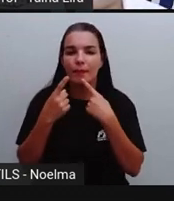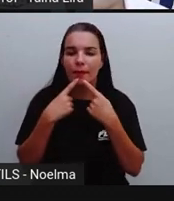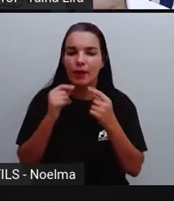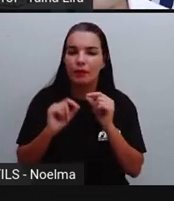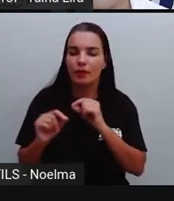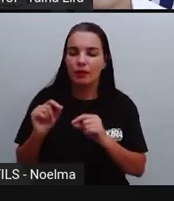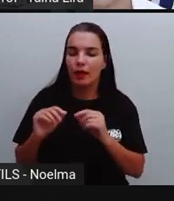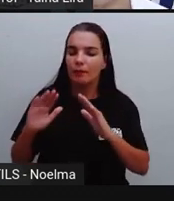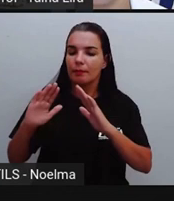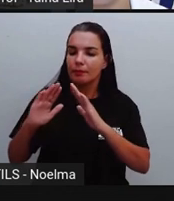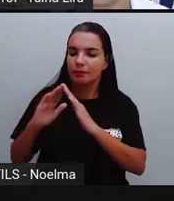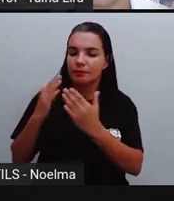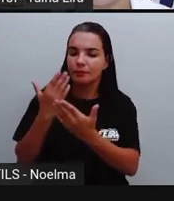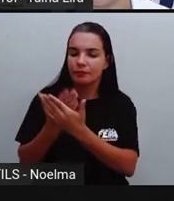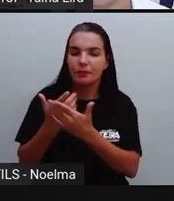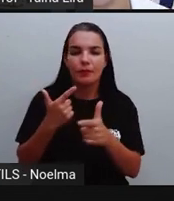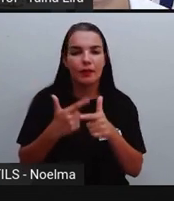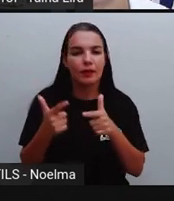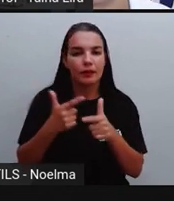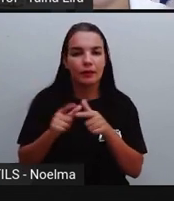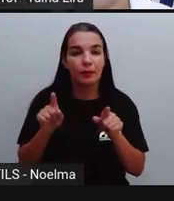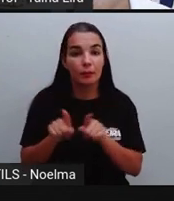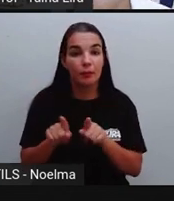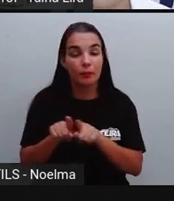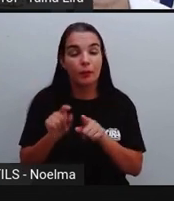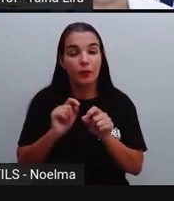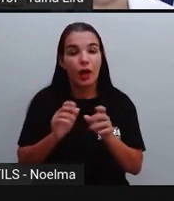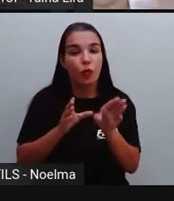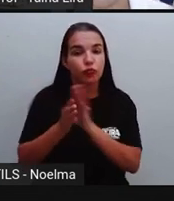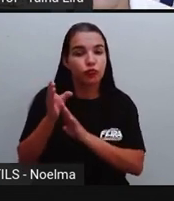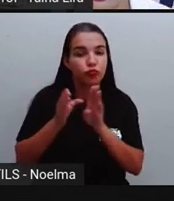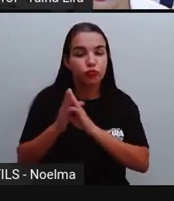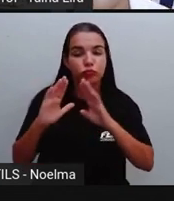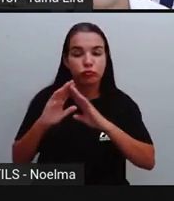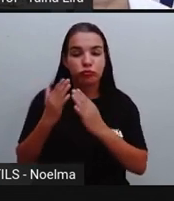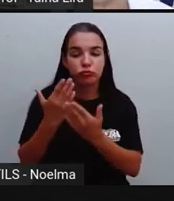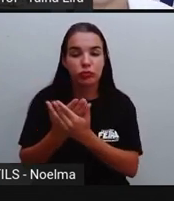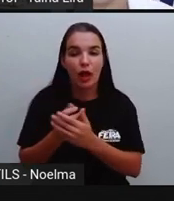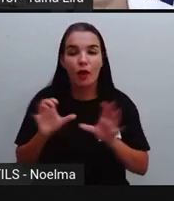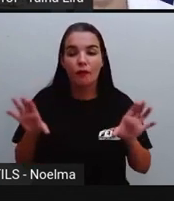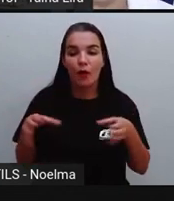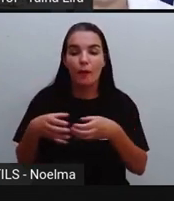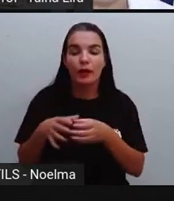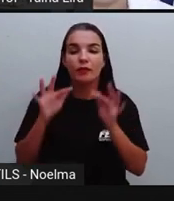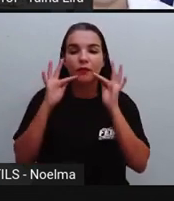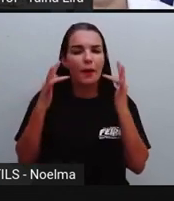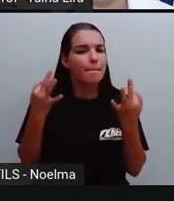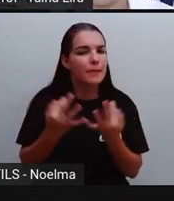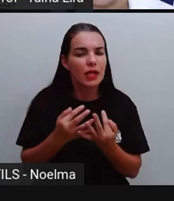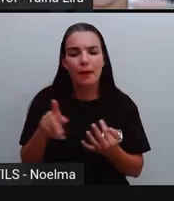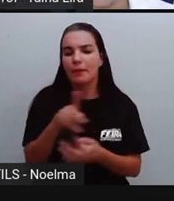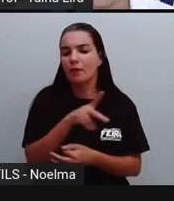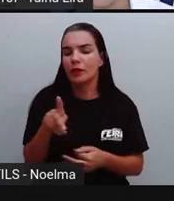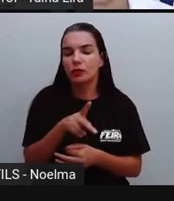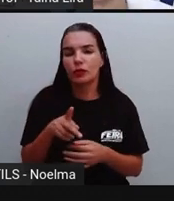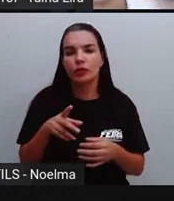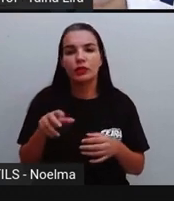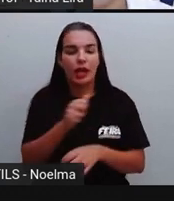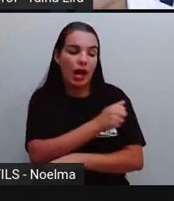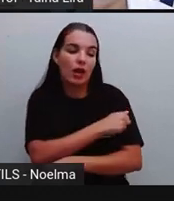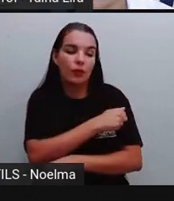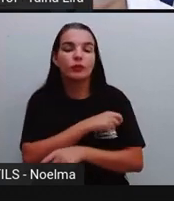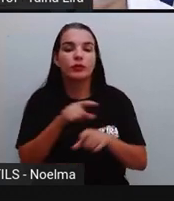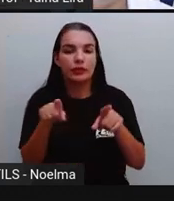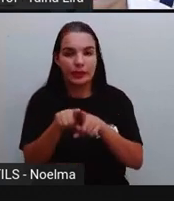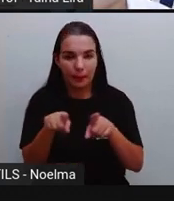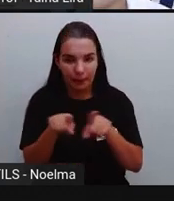questões da escola. Então, o conselho é formado aí por pais, pelos professores, tá? Enfim, por membros da